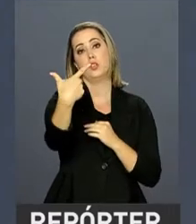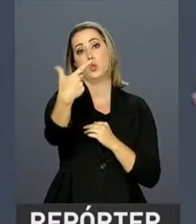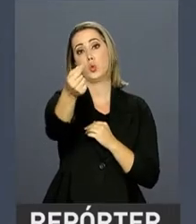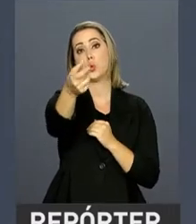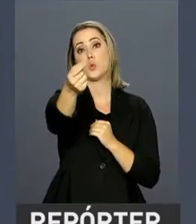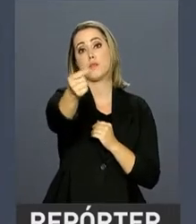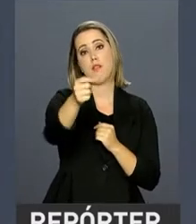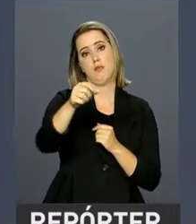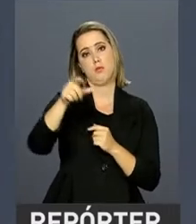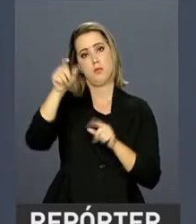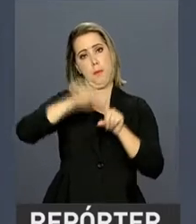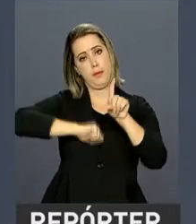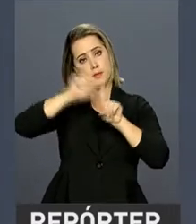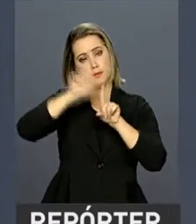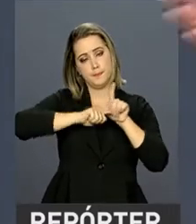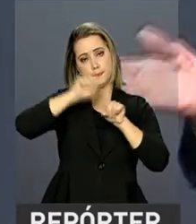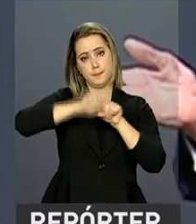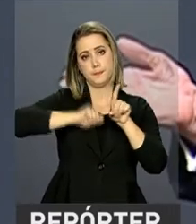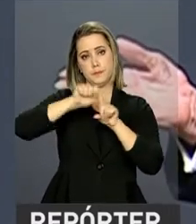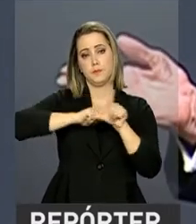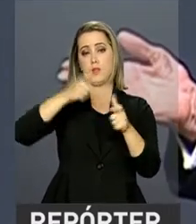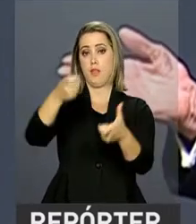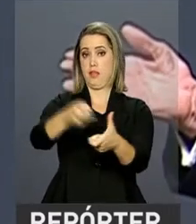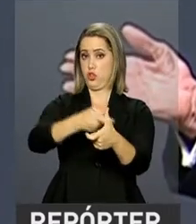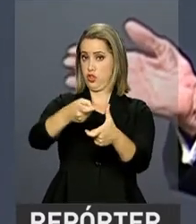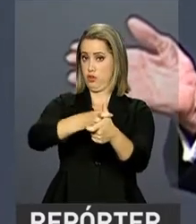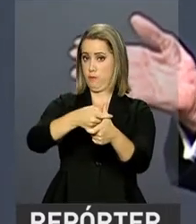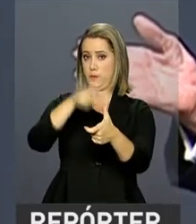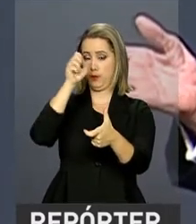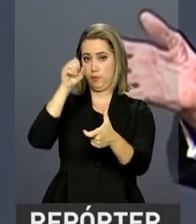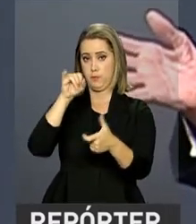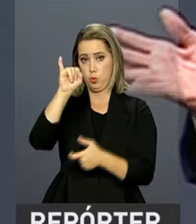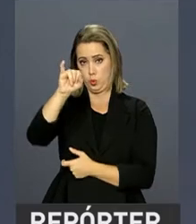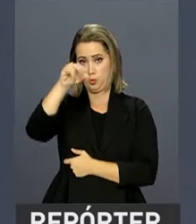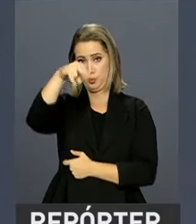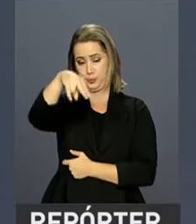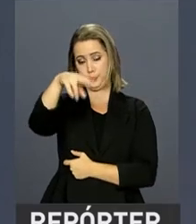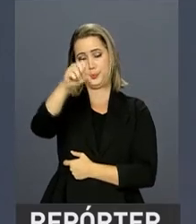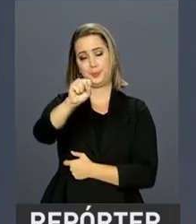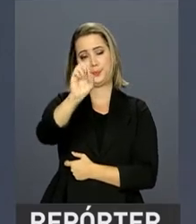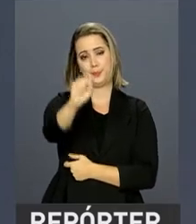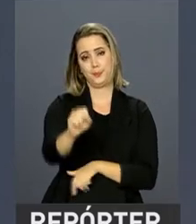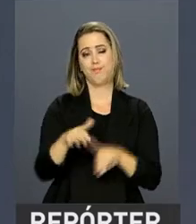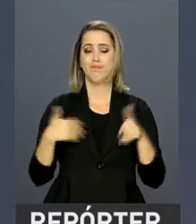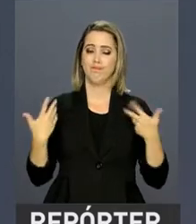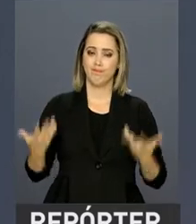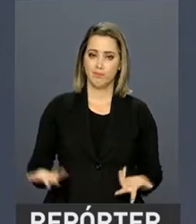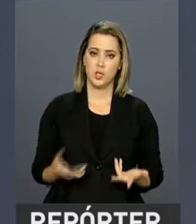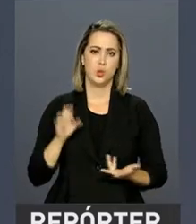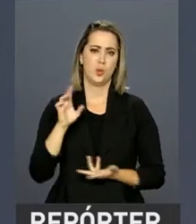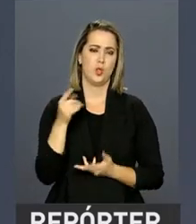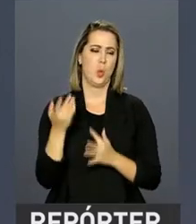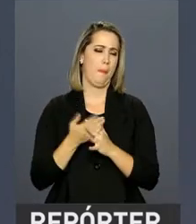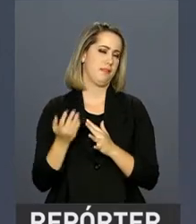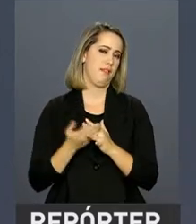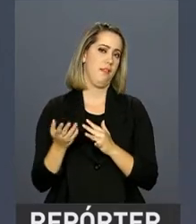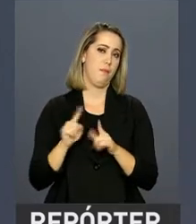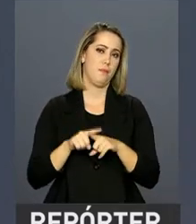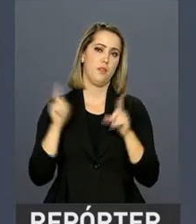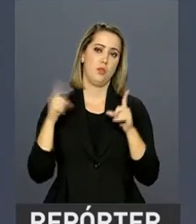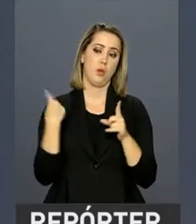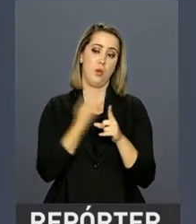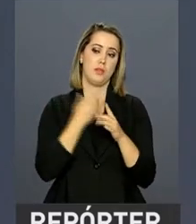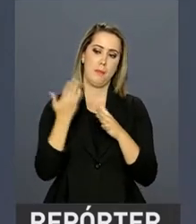do débito previdenciário. E, convenhamos, não é apenas parcelar. Nós